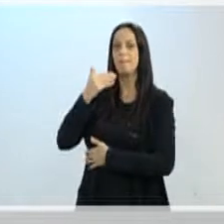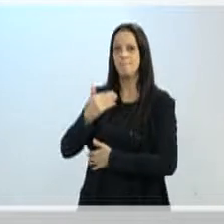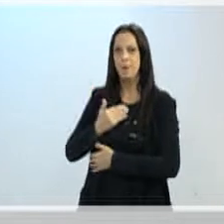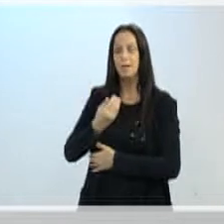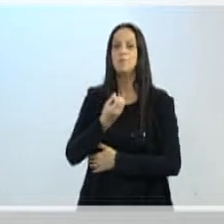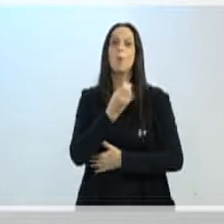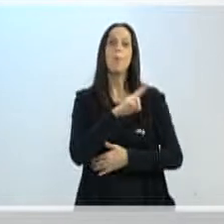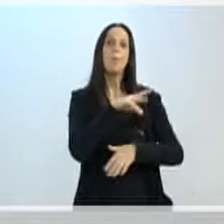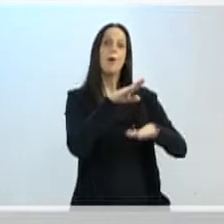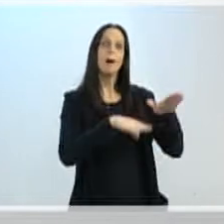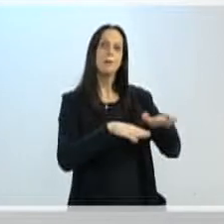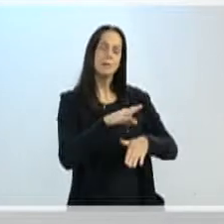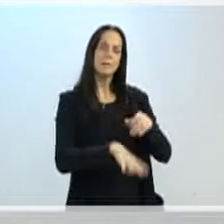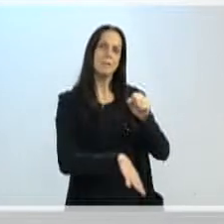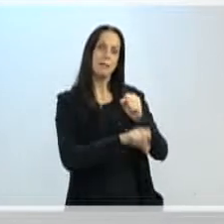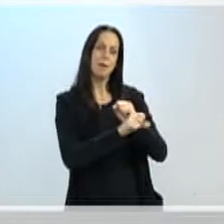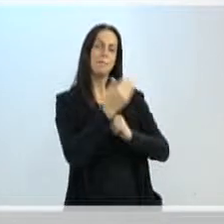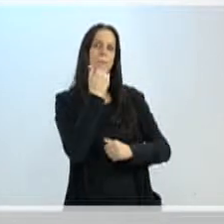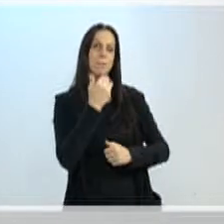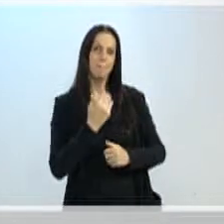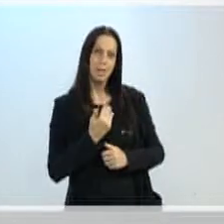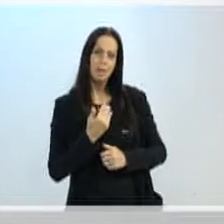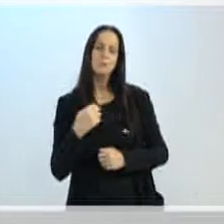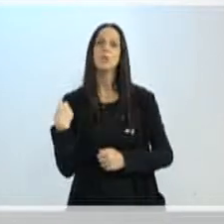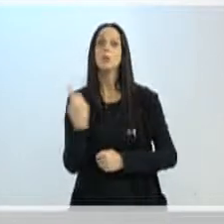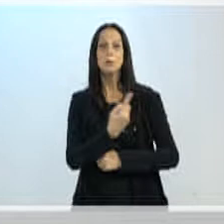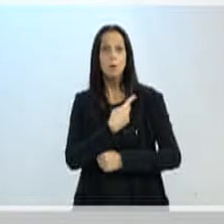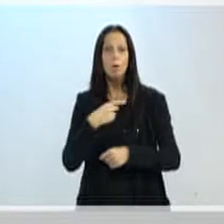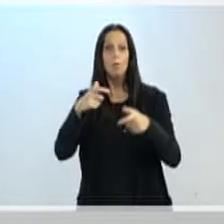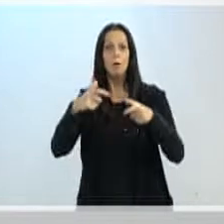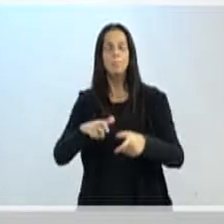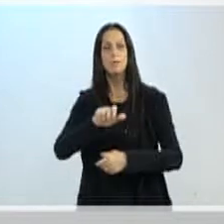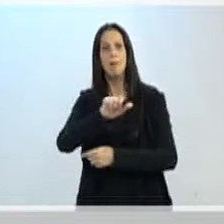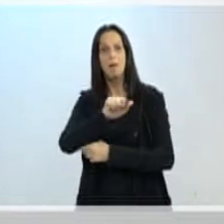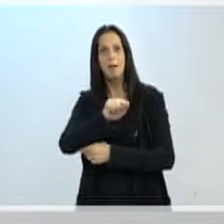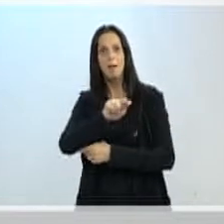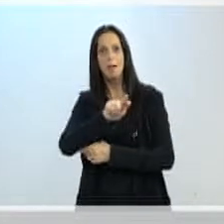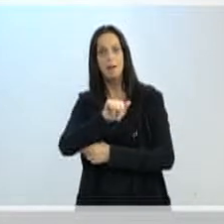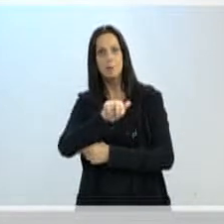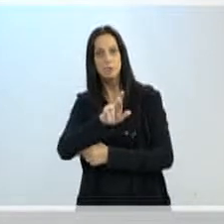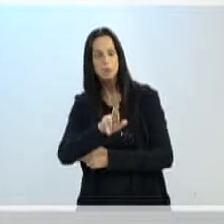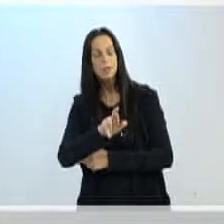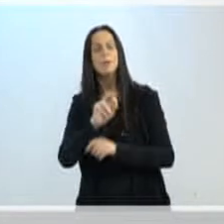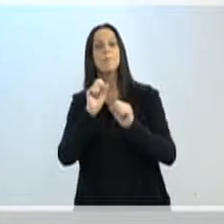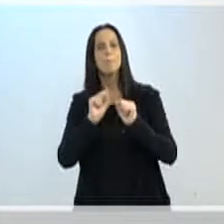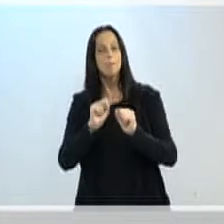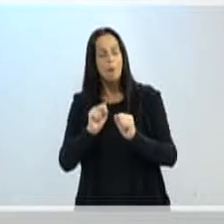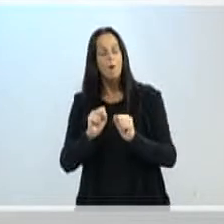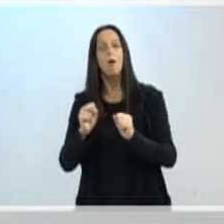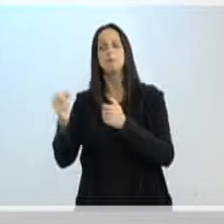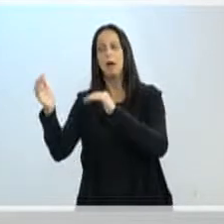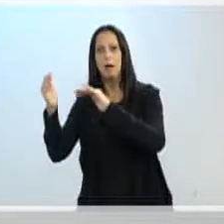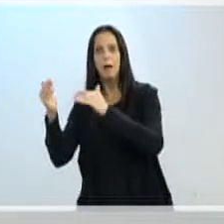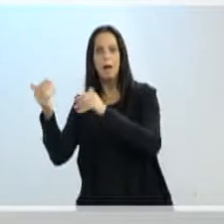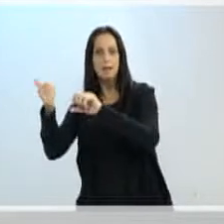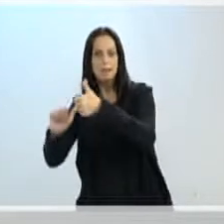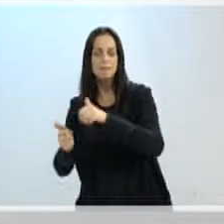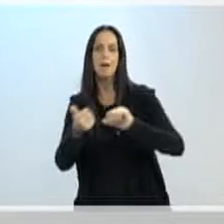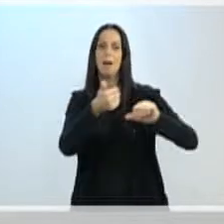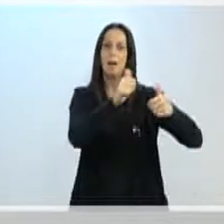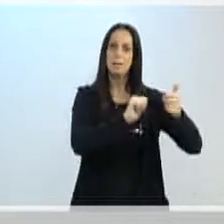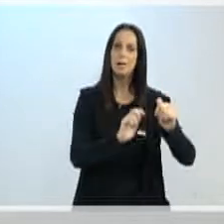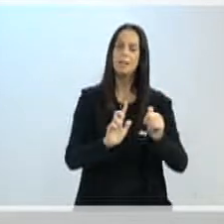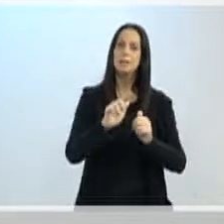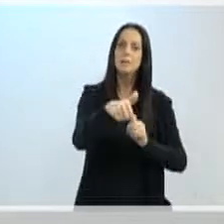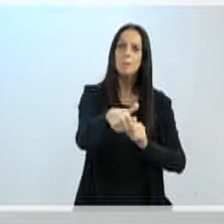então, agir de acordo com os prazos que tem, ela pode fazer abertura de ofício. Nessa primeira etapa,